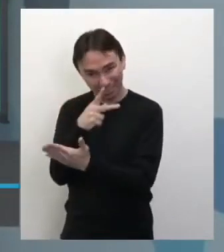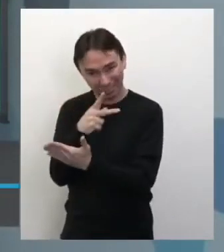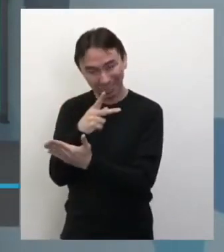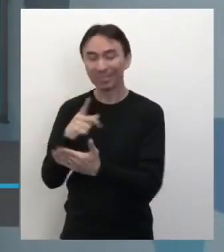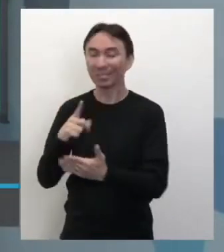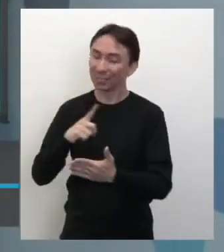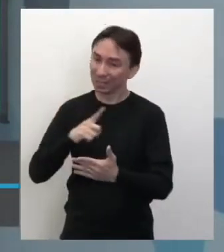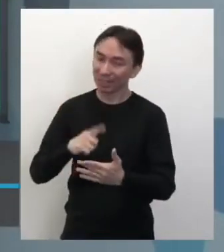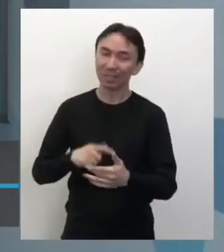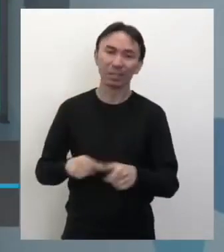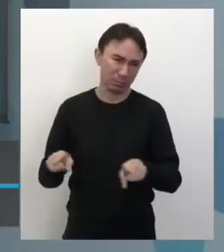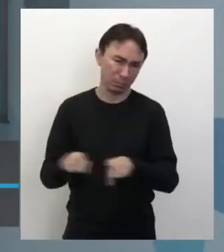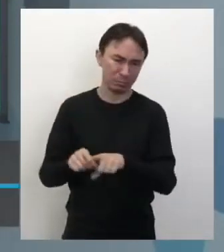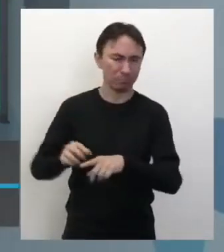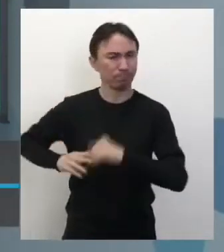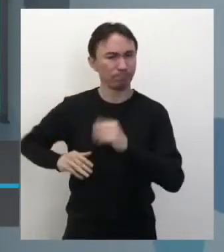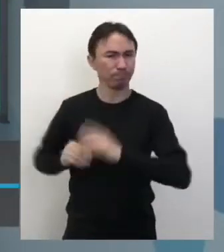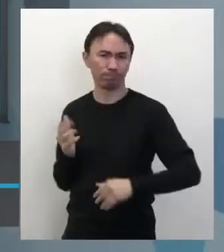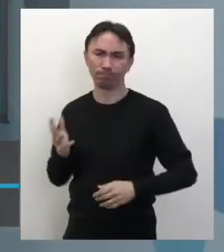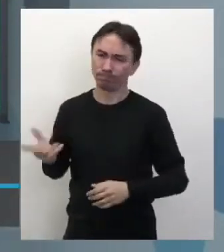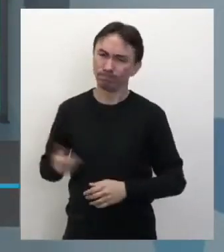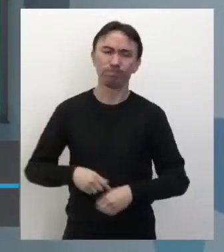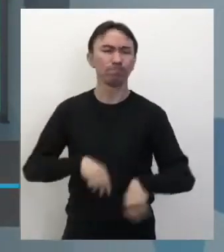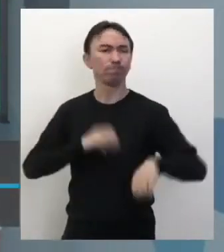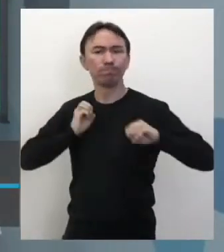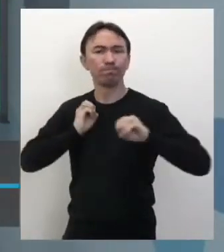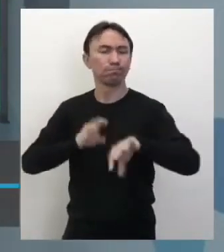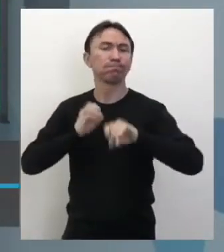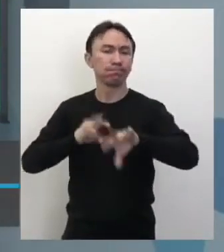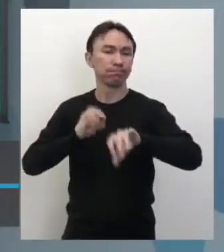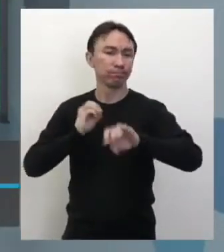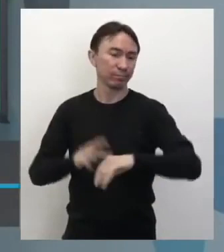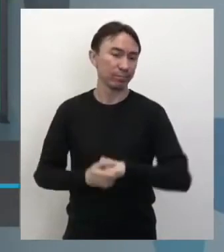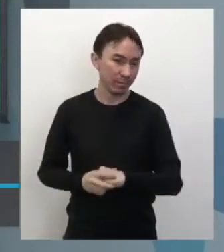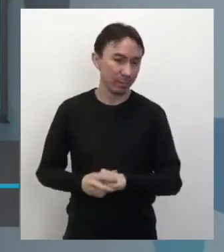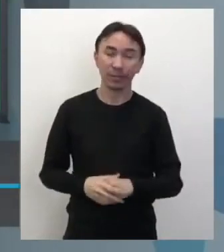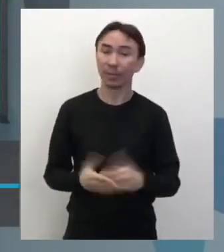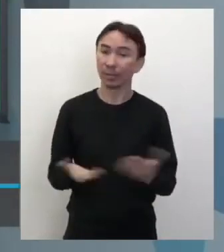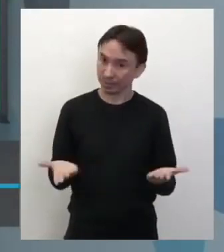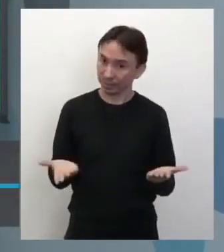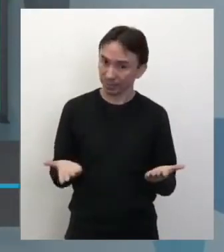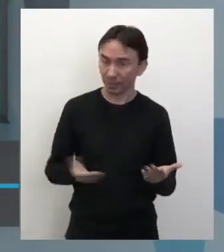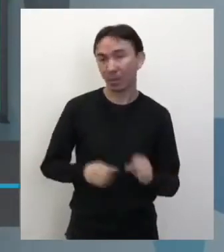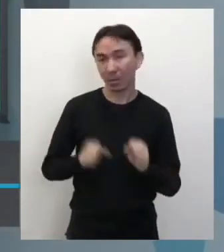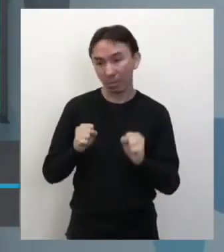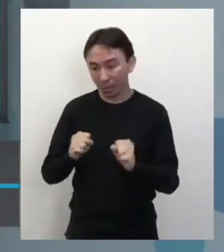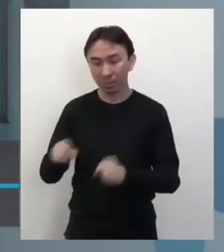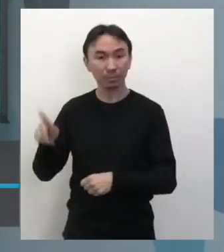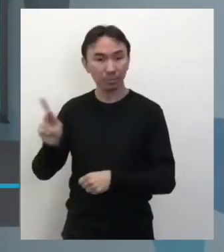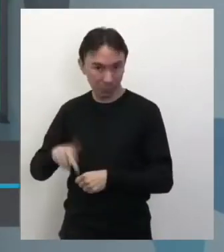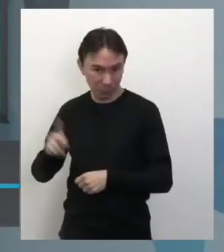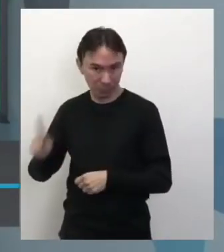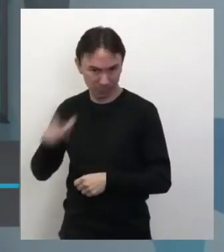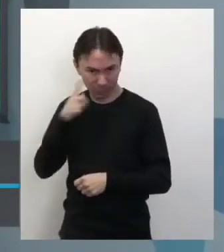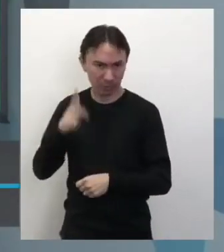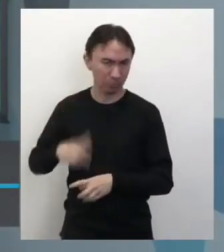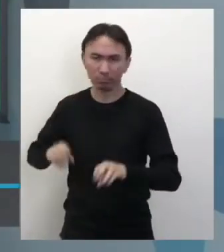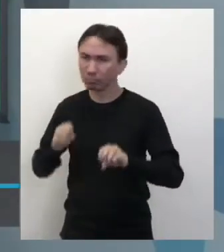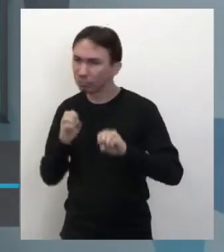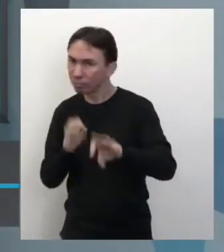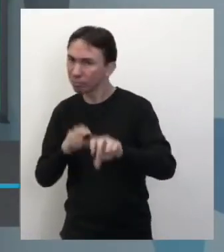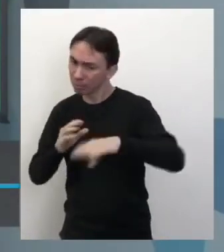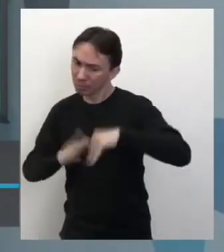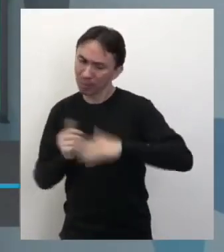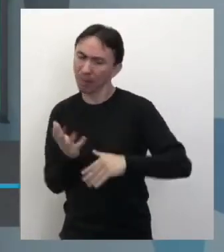trabalhar esse assunto de forma diferente, né? Porque o professor aqui, nós aqui, né? A gente, nós pensamos as habilidades de uma